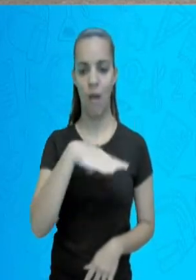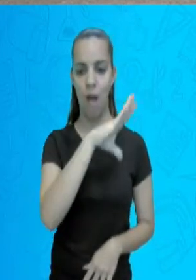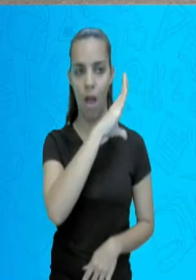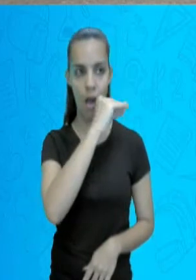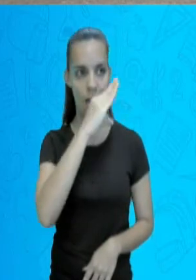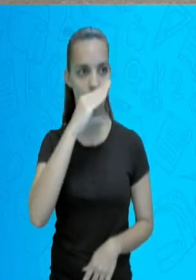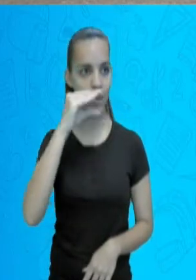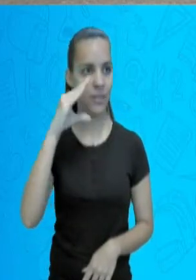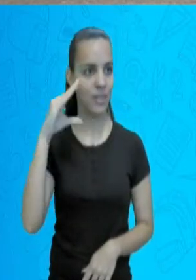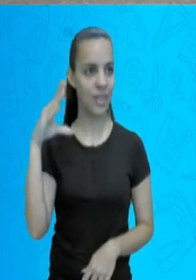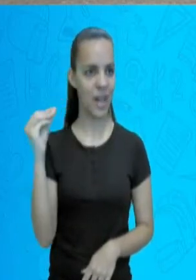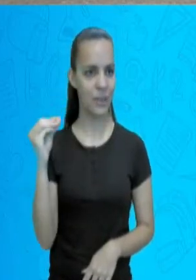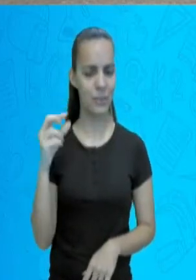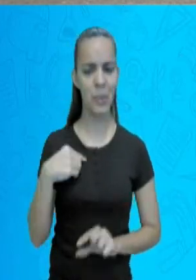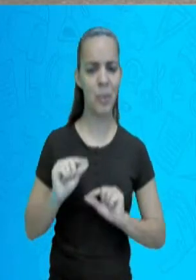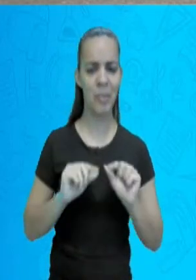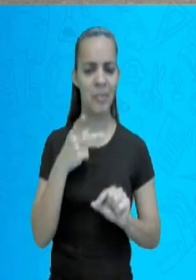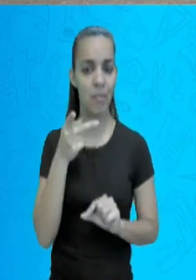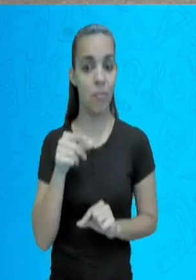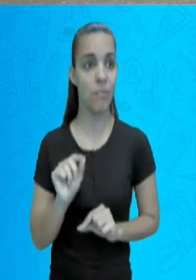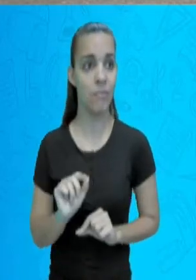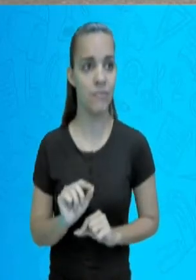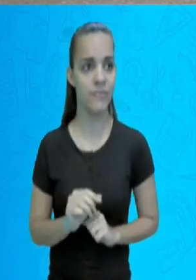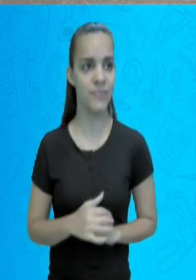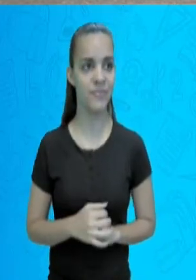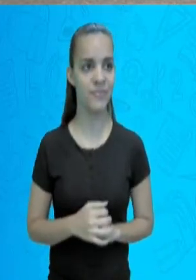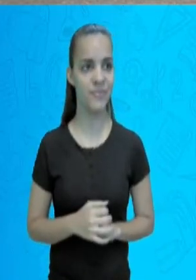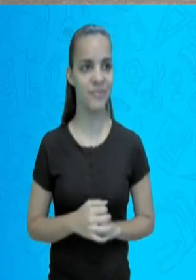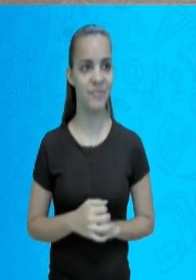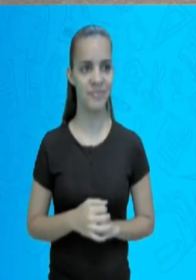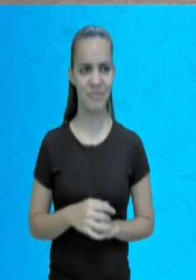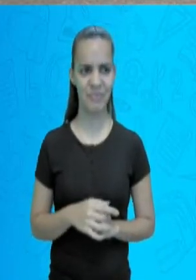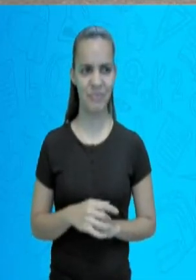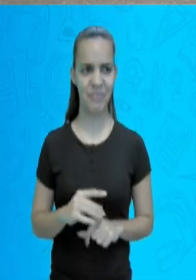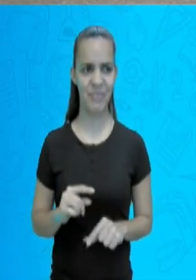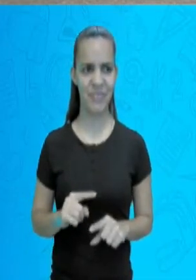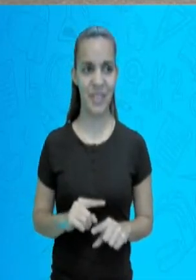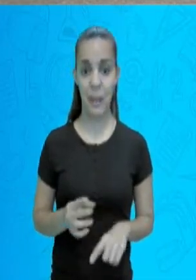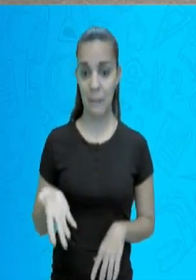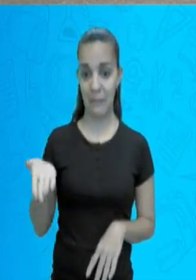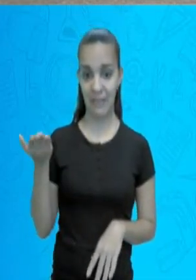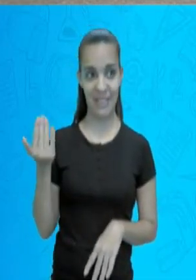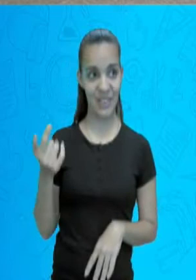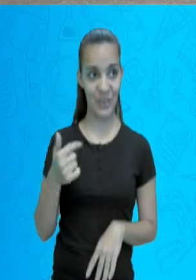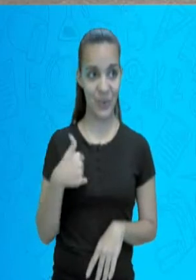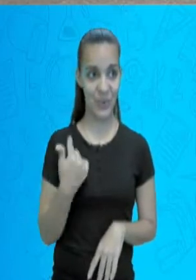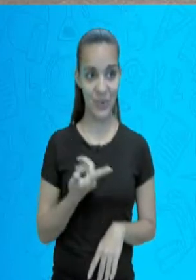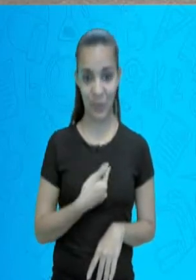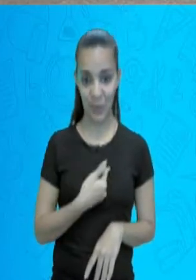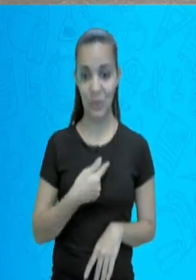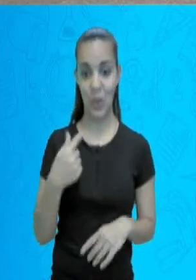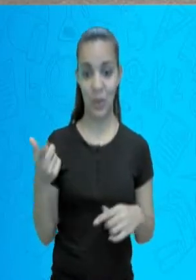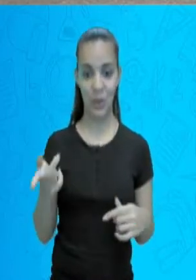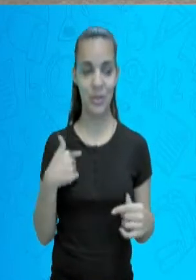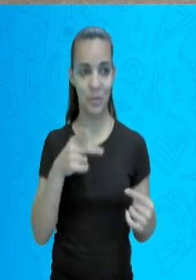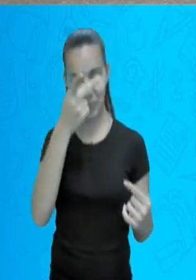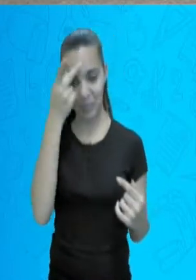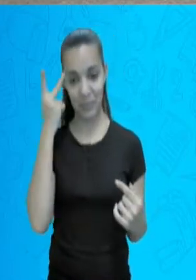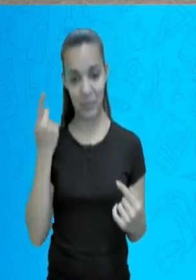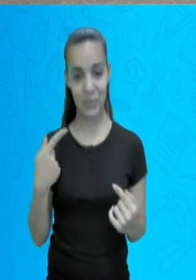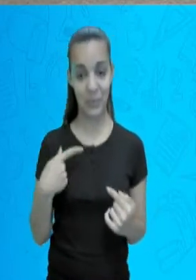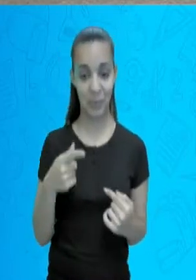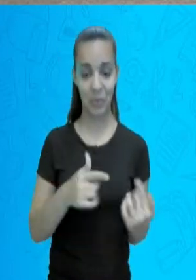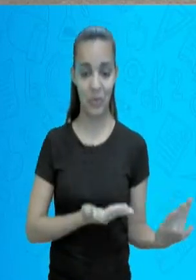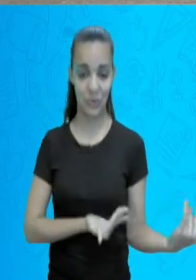Isso quer dizer o quê? Que eu era adolescente, o país era jovem. Hoje, eu sou adulto, o país é um